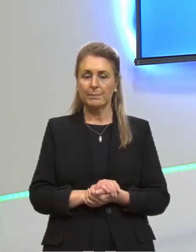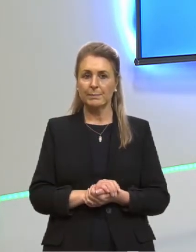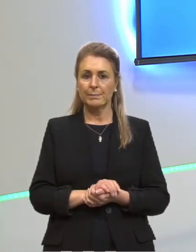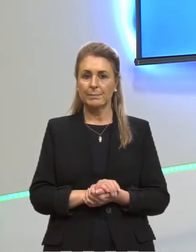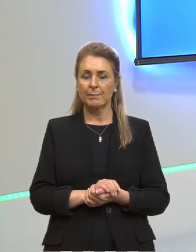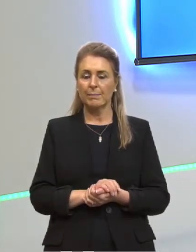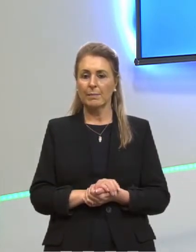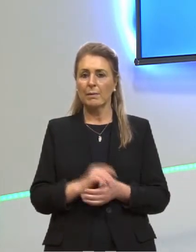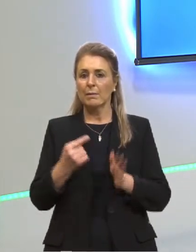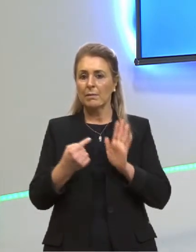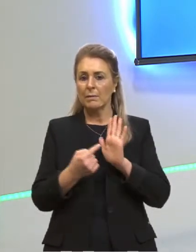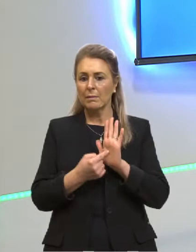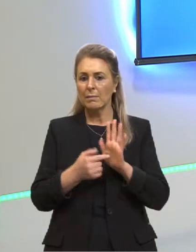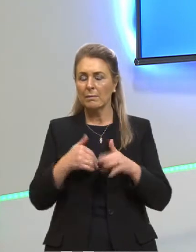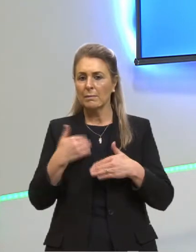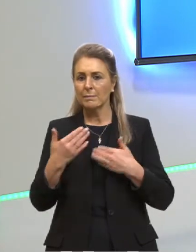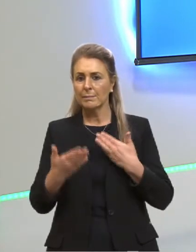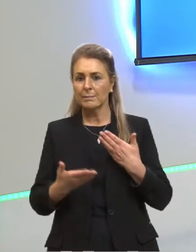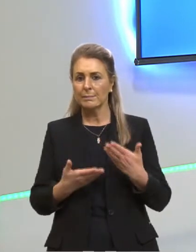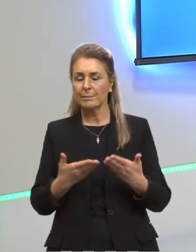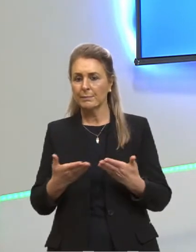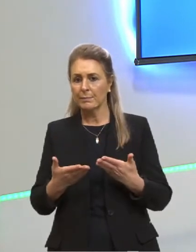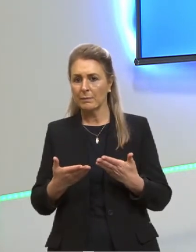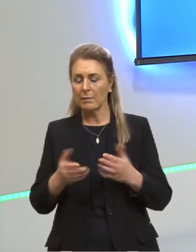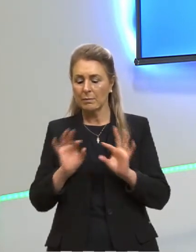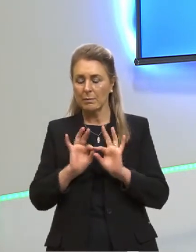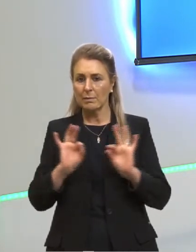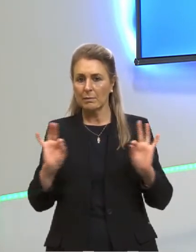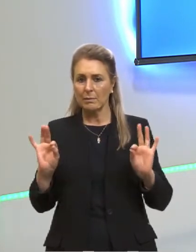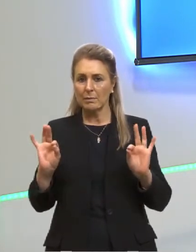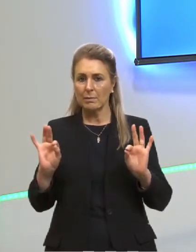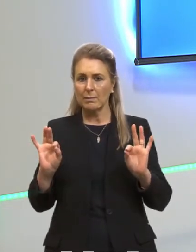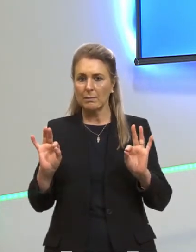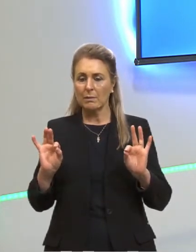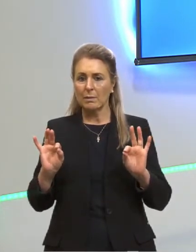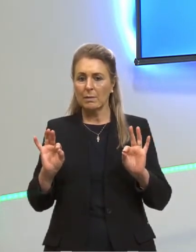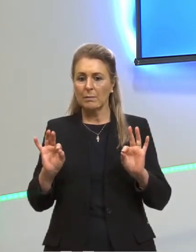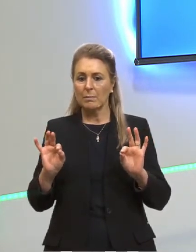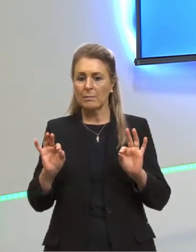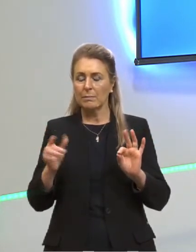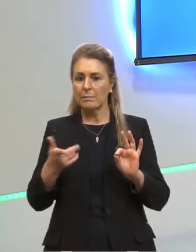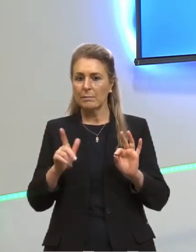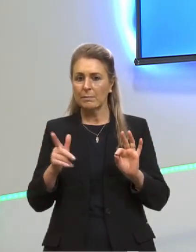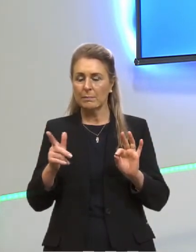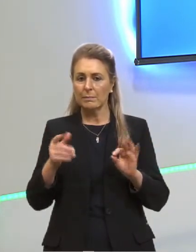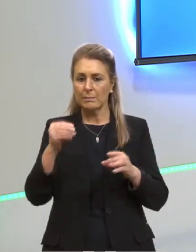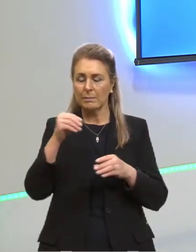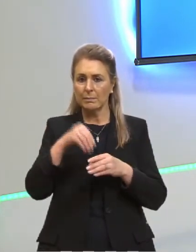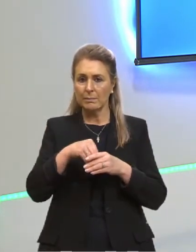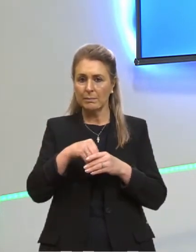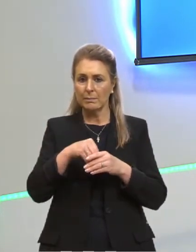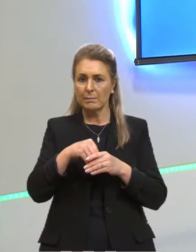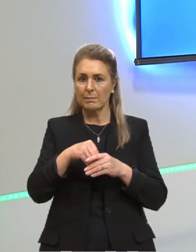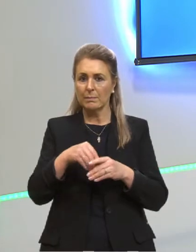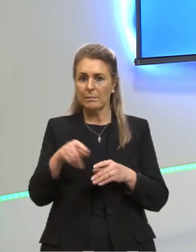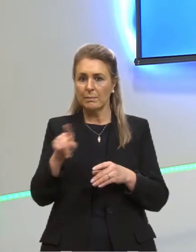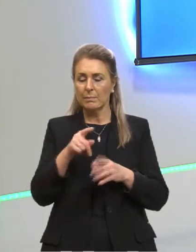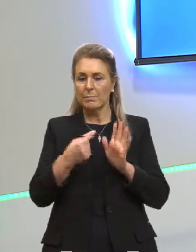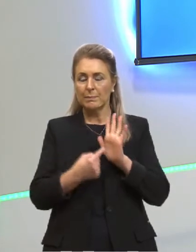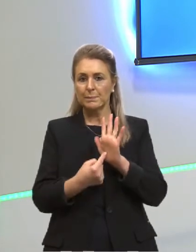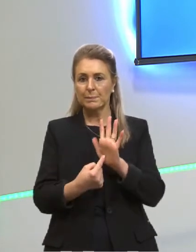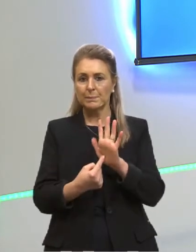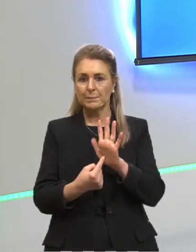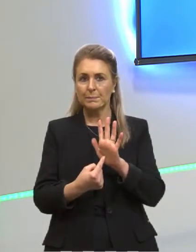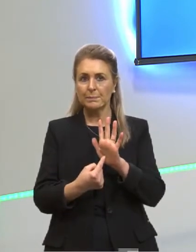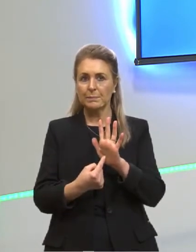Então, aqui a gente já viu essa linha do tempo, mas aqui ainda não entraram no jogo. Aqui eu destaco aqui